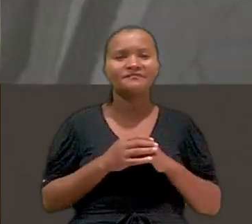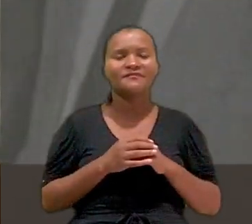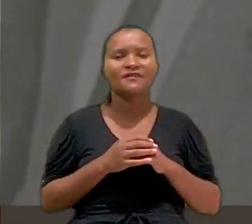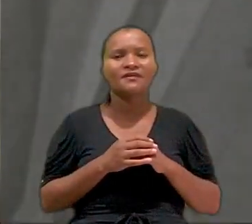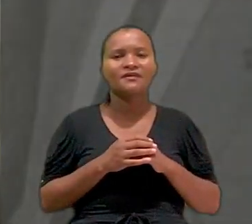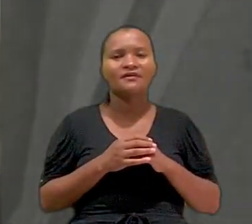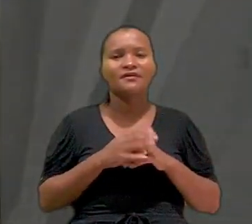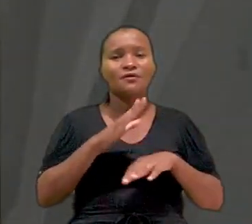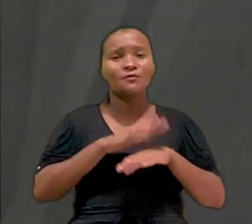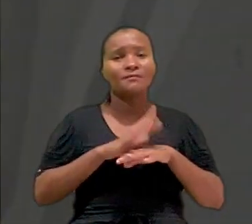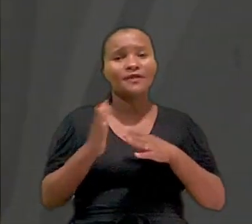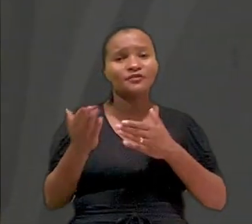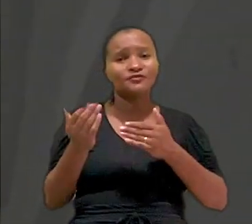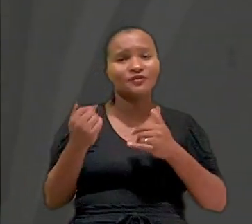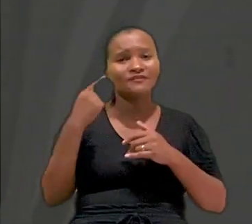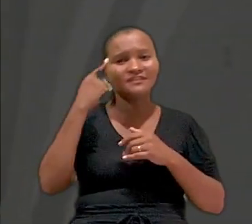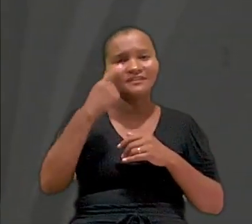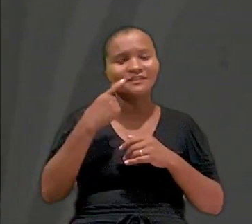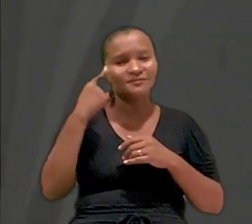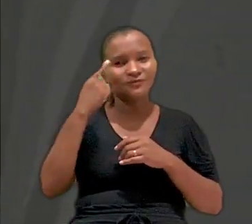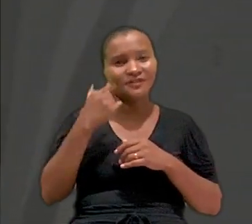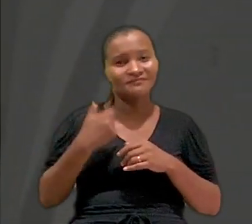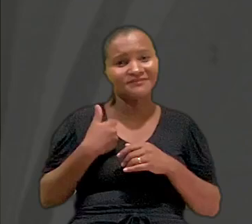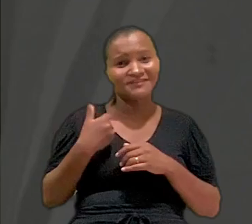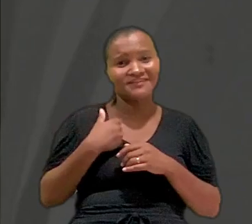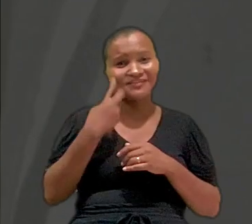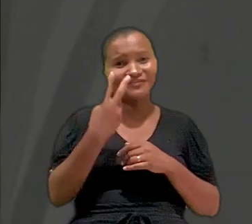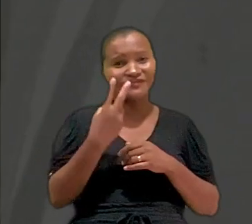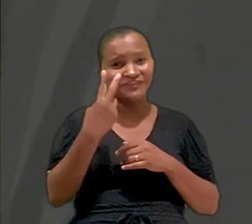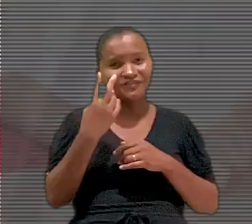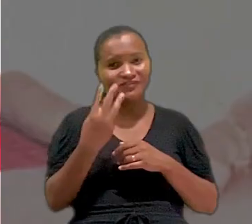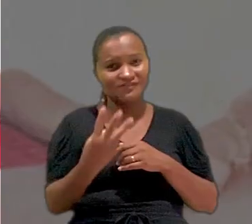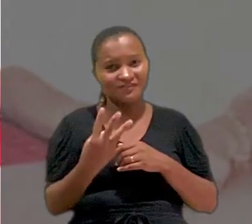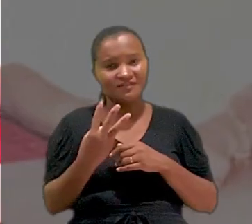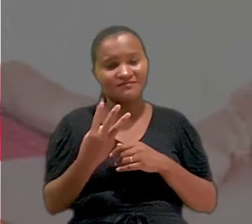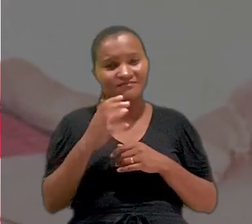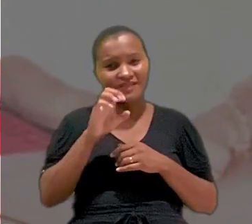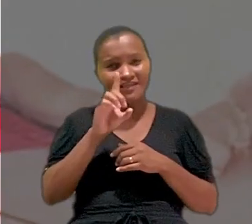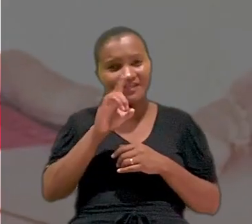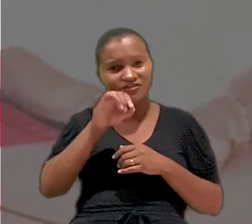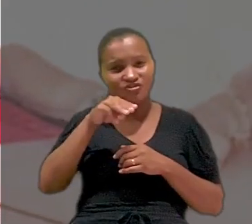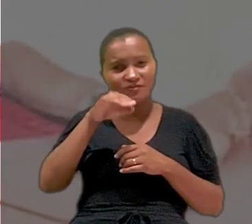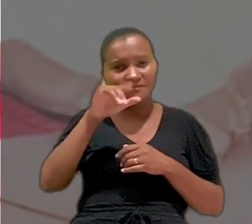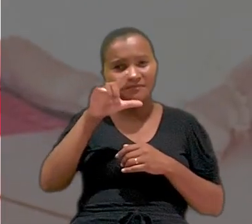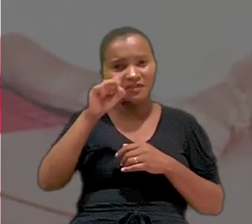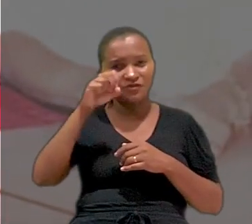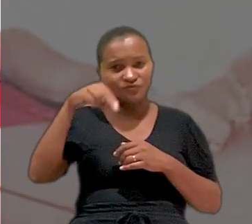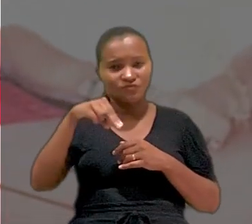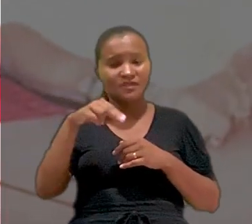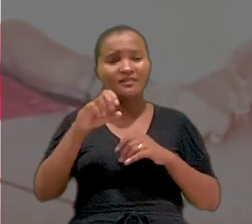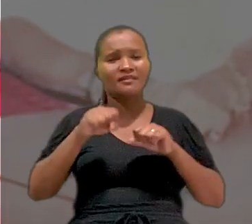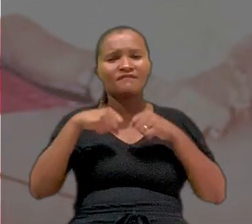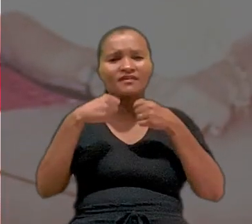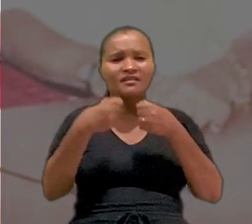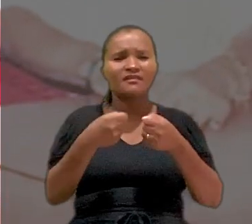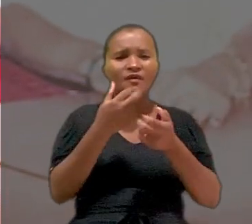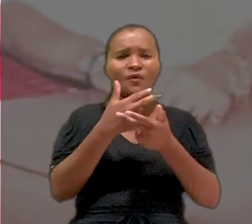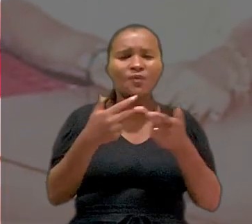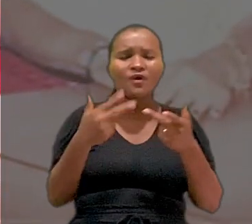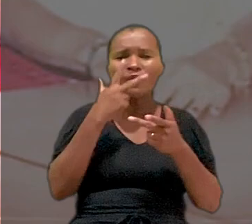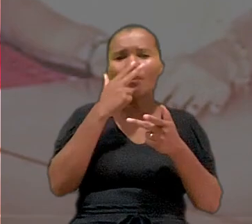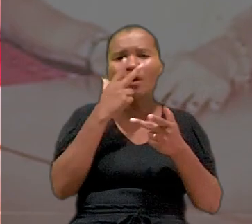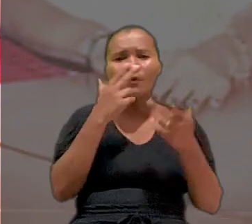O mais jovem deputado constituinte, com apenas 23 anos, Edmilson Valentim defendeu causas como a